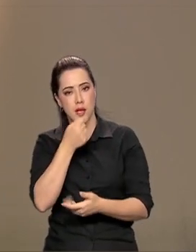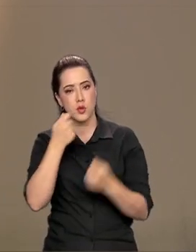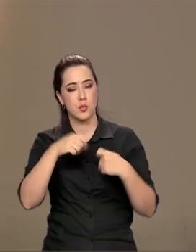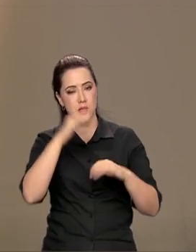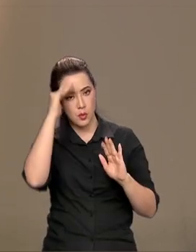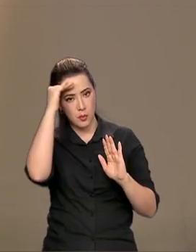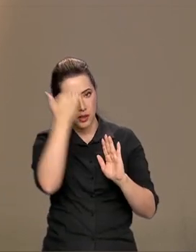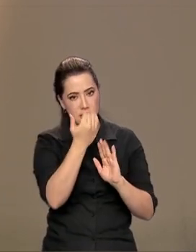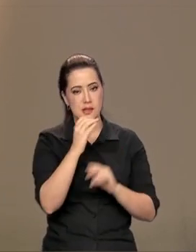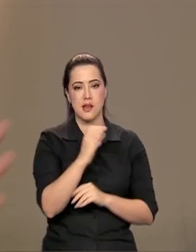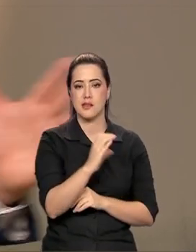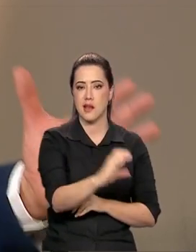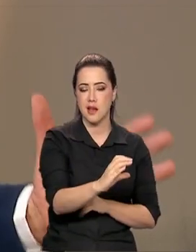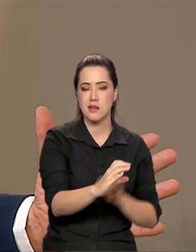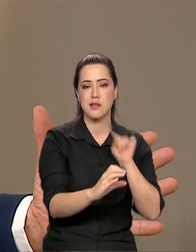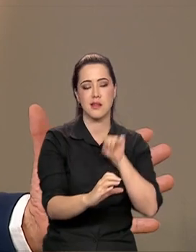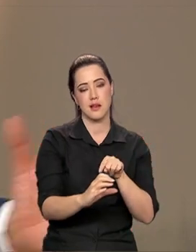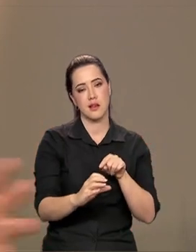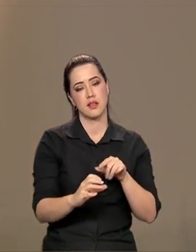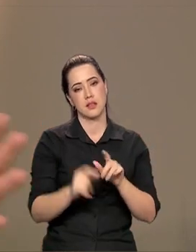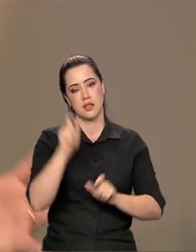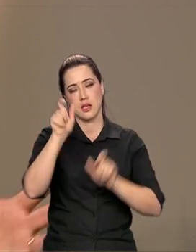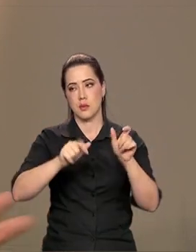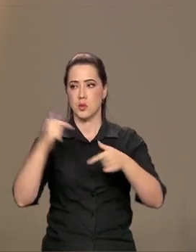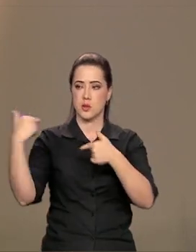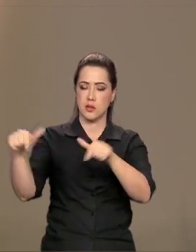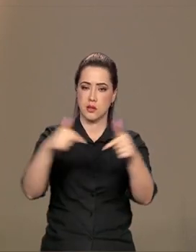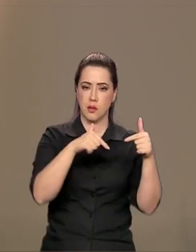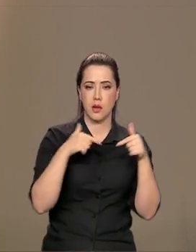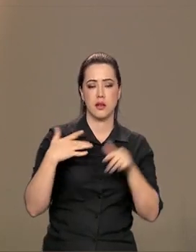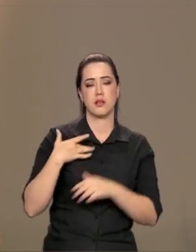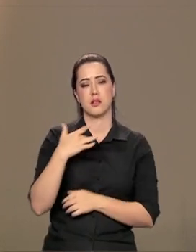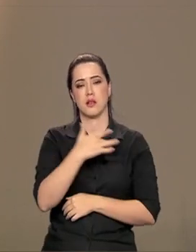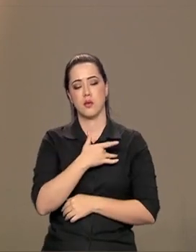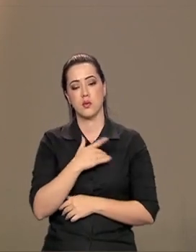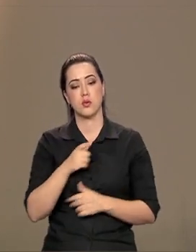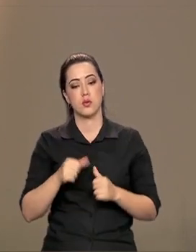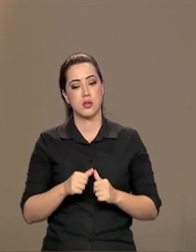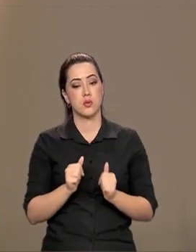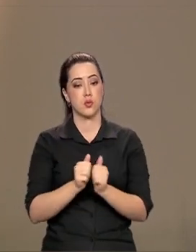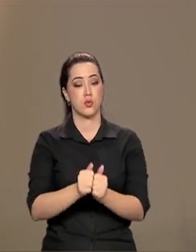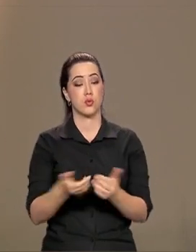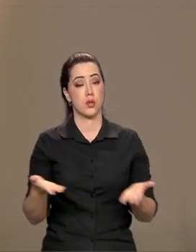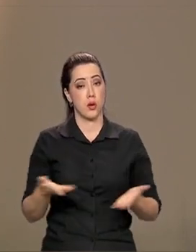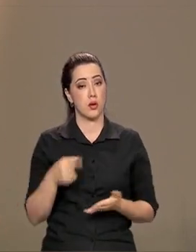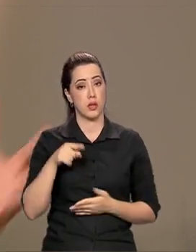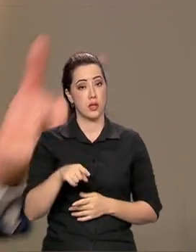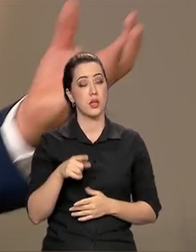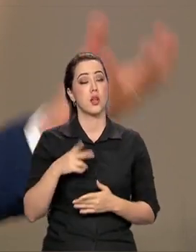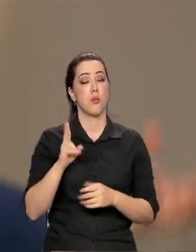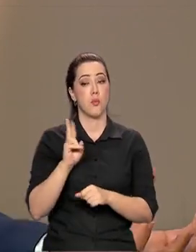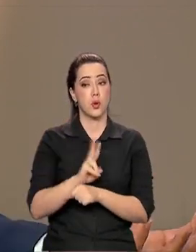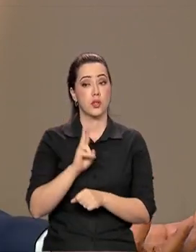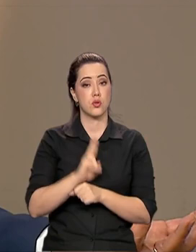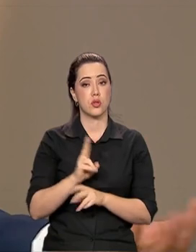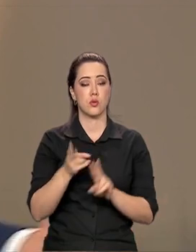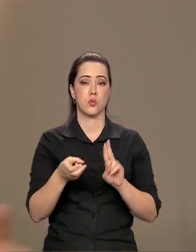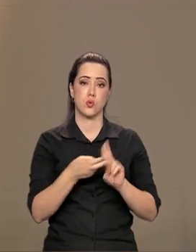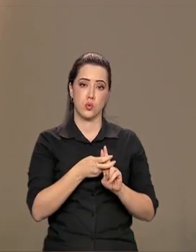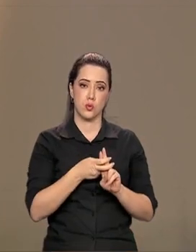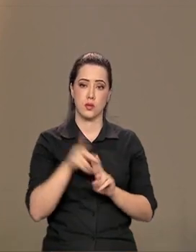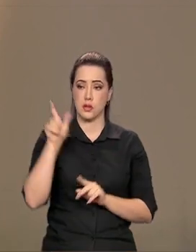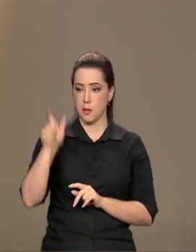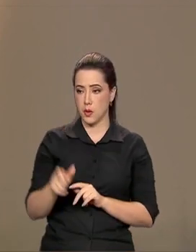da ciência e os operários, trabalhadores da saúde estão aqui, mais do que nunca, defendendo o SUS. Do motorista do